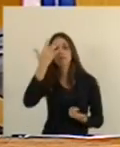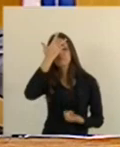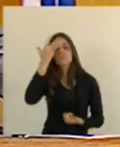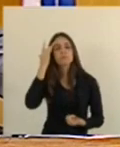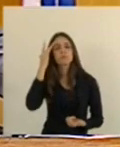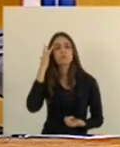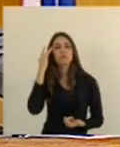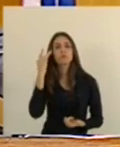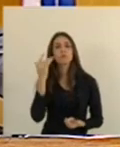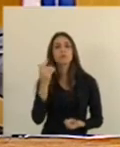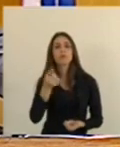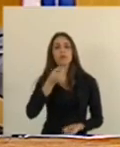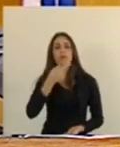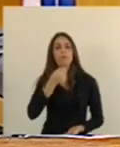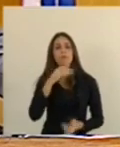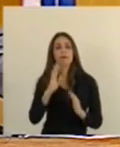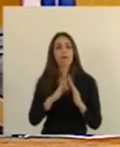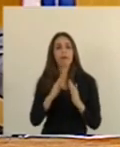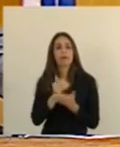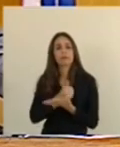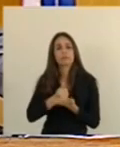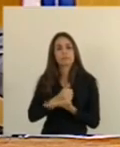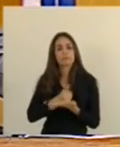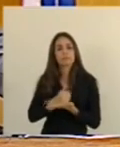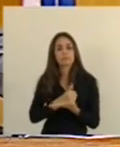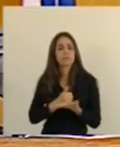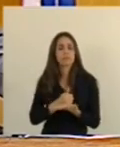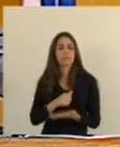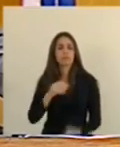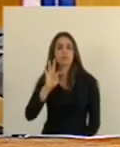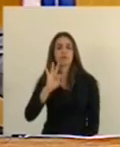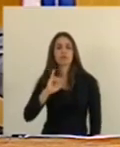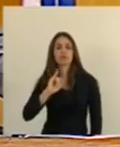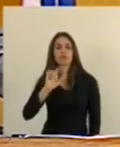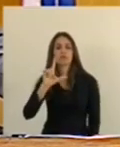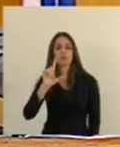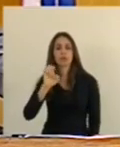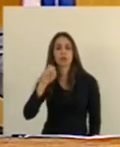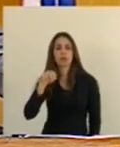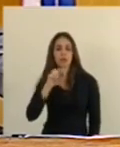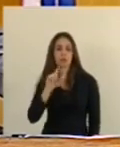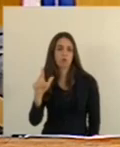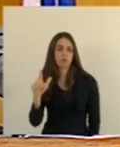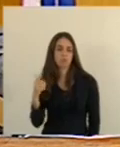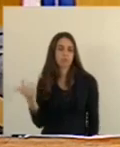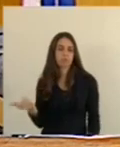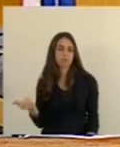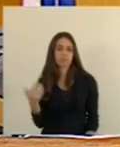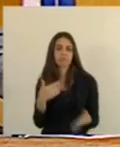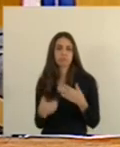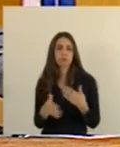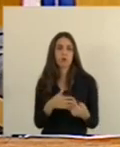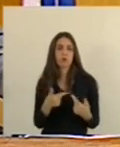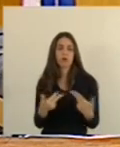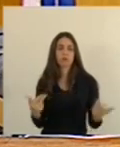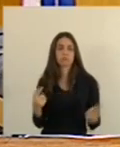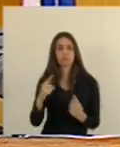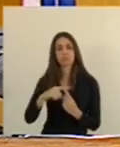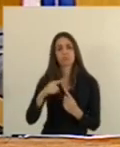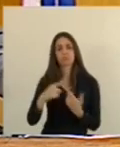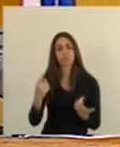De tomar o seu próprio Remédio caseiro Quem não tem em casa Um Tilenol Quem não tem em casa Qualquer tipo de remédio